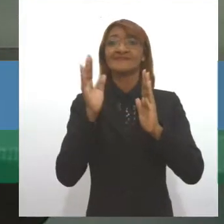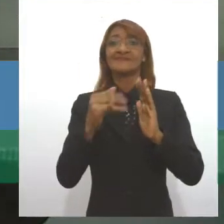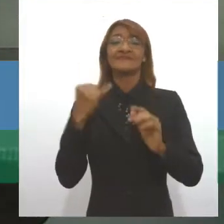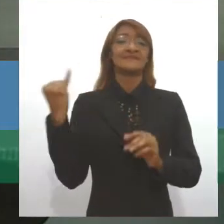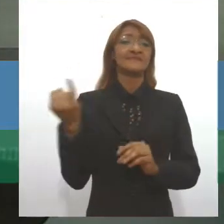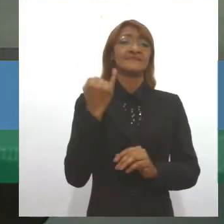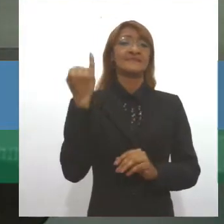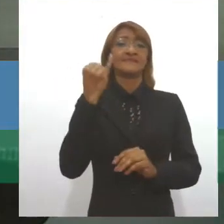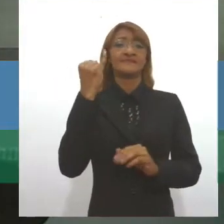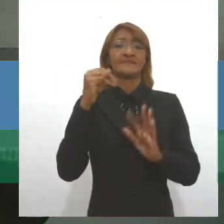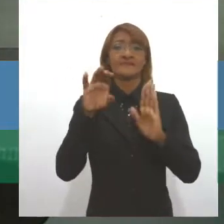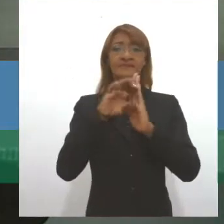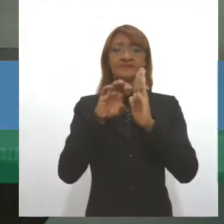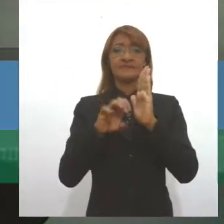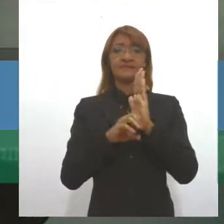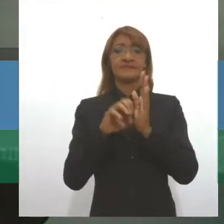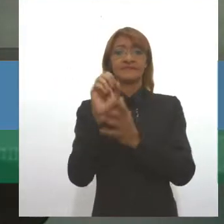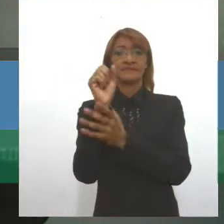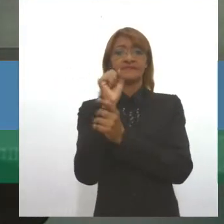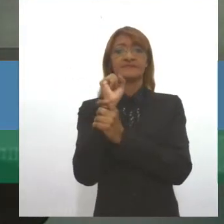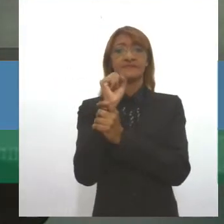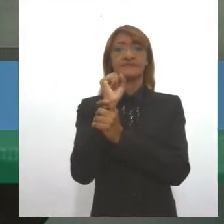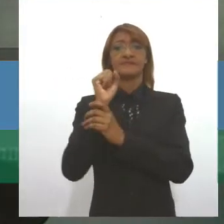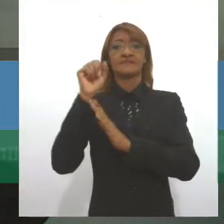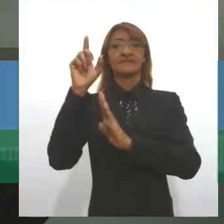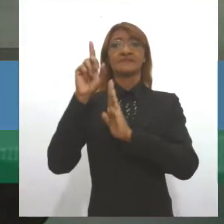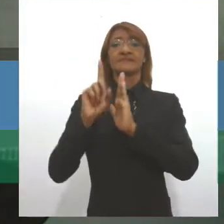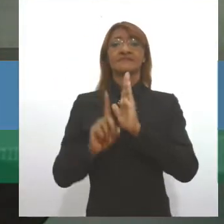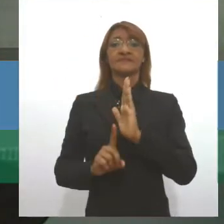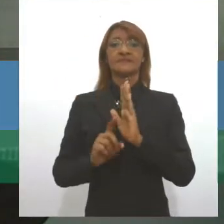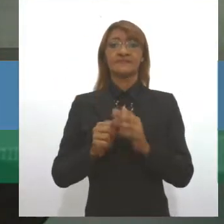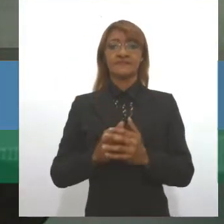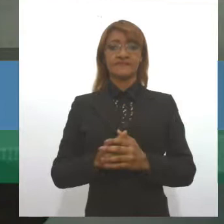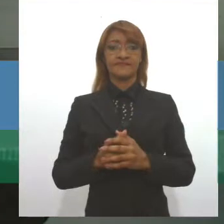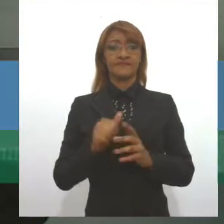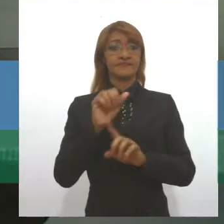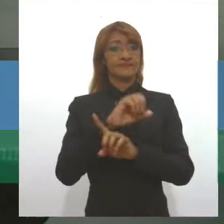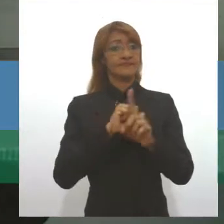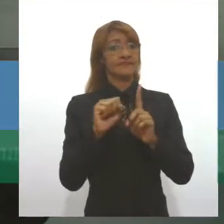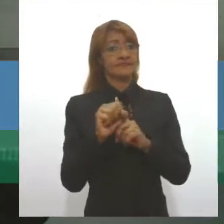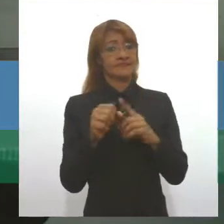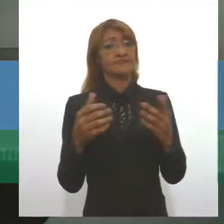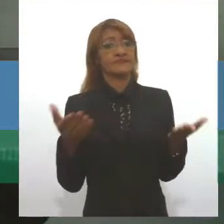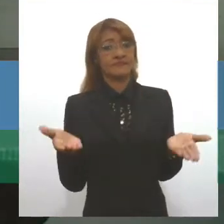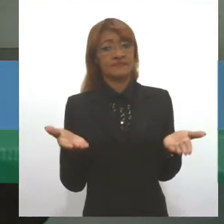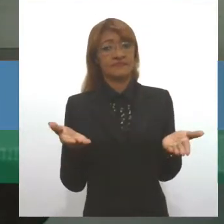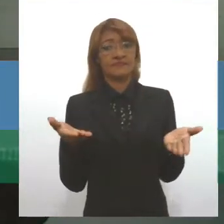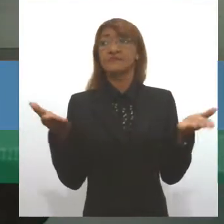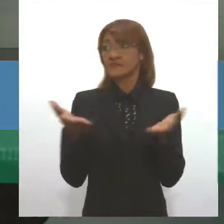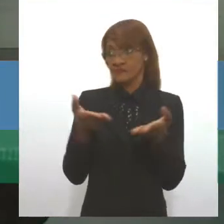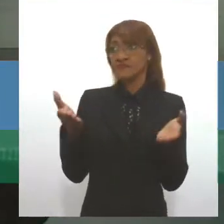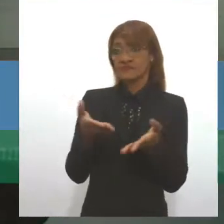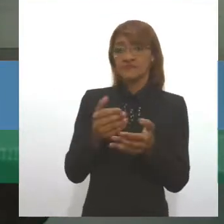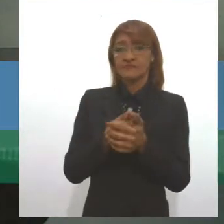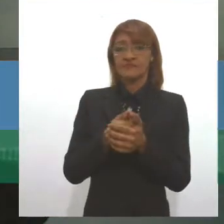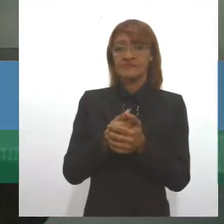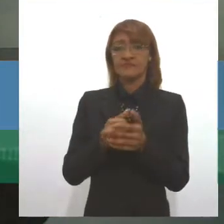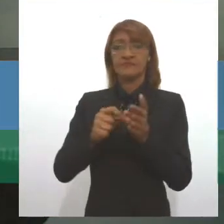garantias de direitos para minorias na nossa sociedade. É o que ele faz agora com o Cigano, mas ele já fez isso antes,